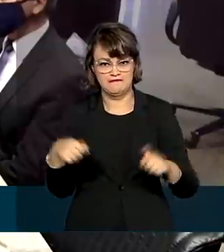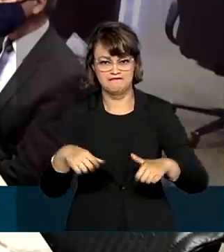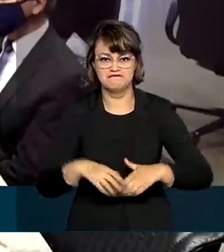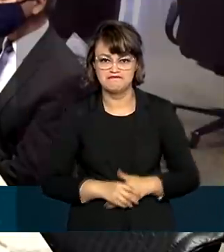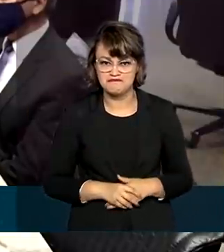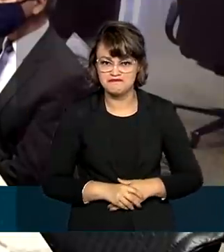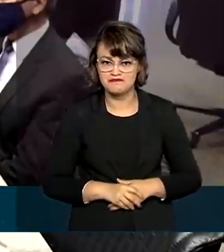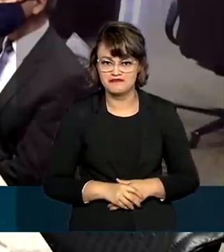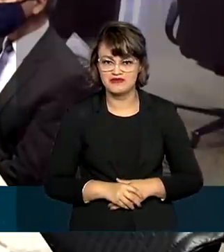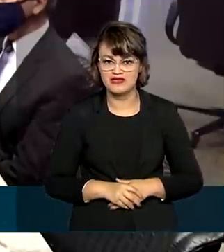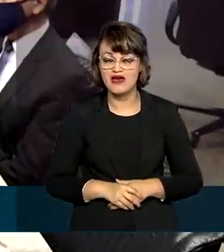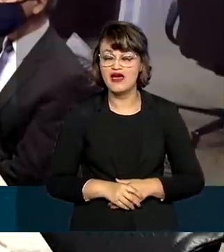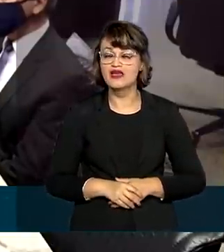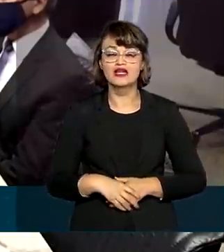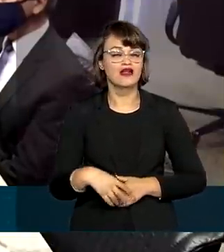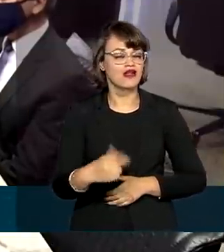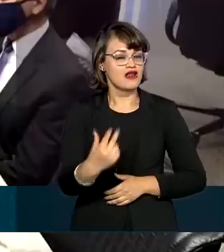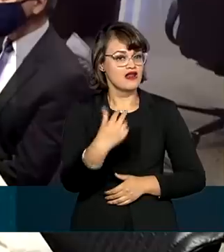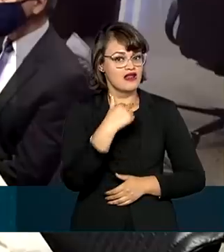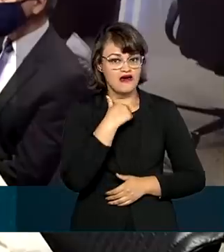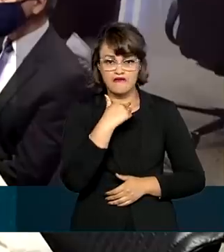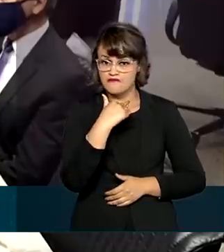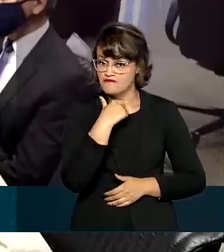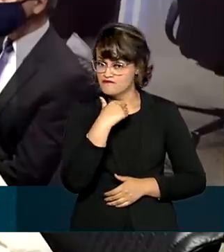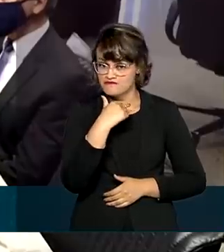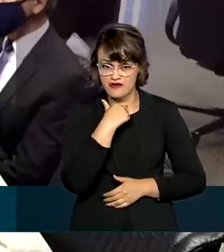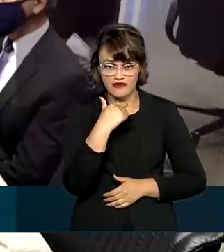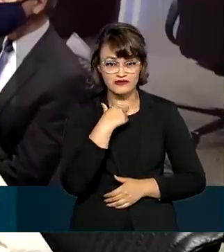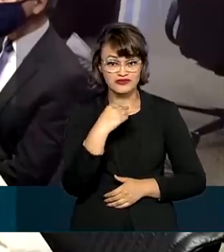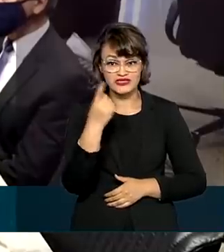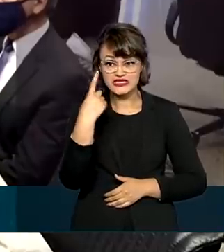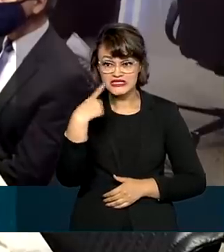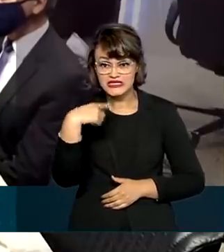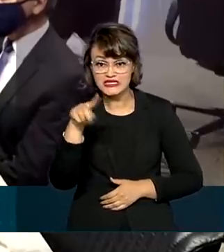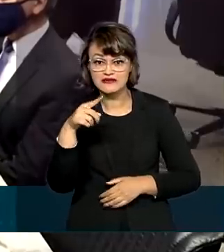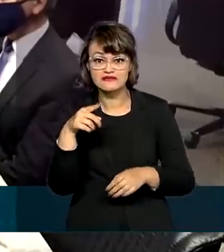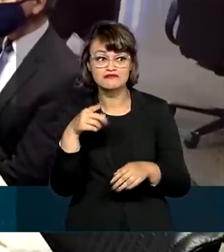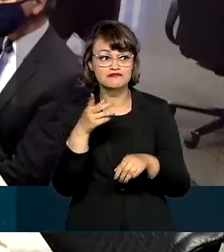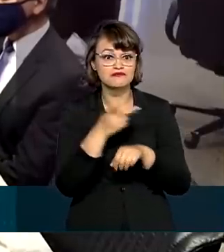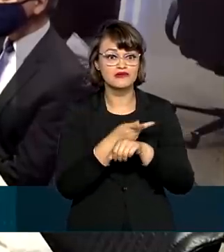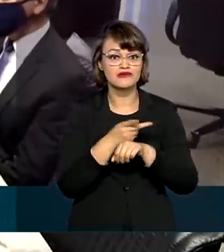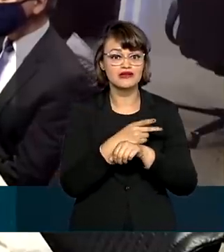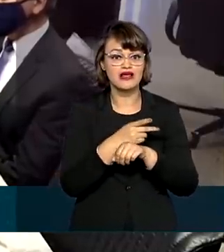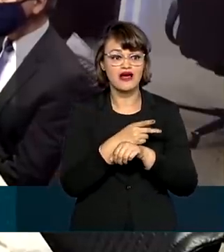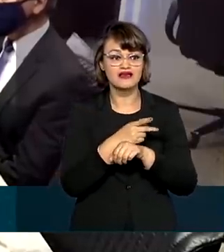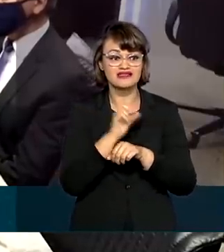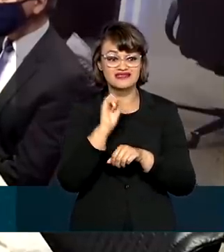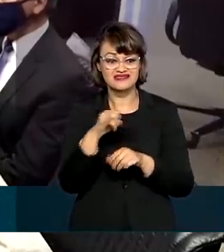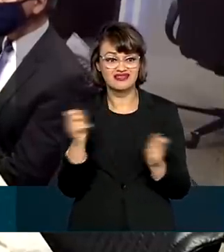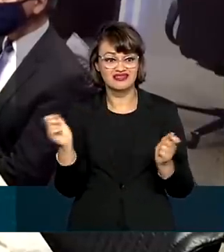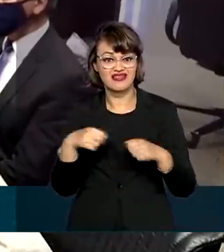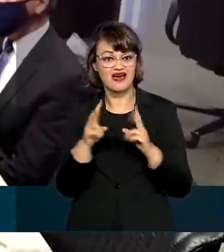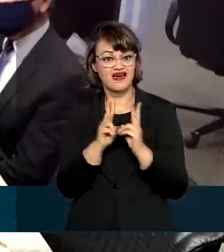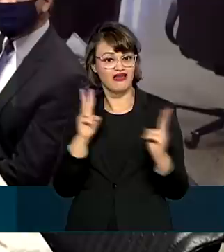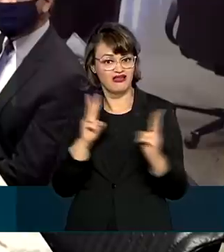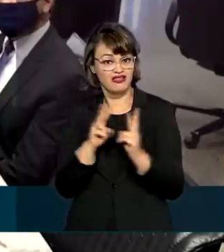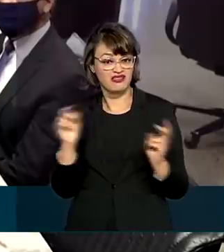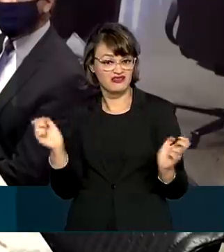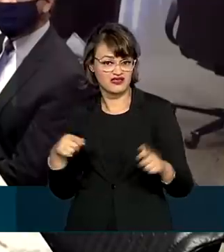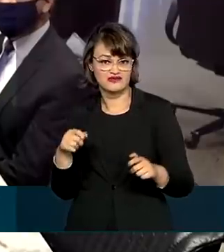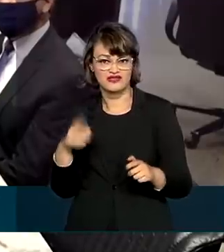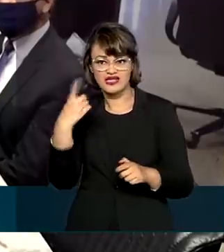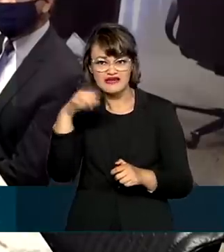Não deve procurar agendamento para aqueles serviços que podem ser feitos de forma remota.